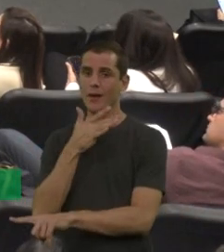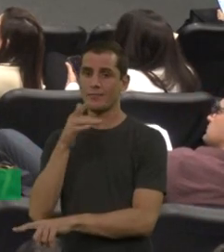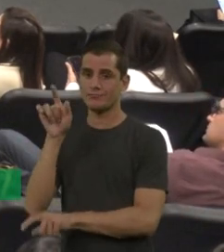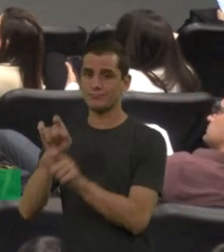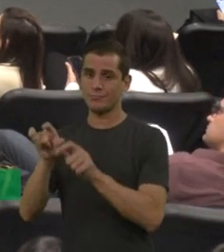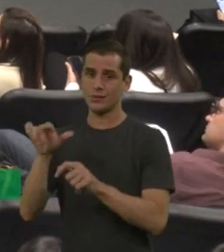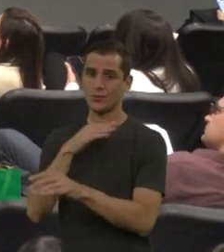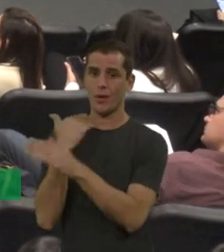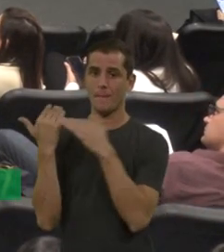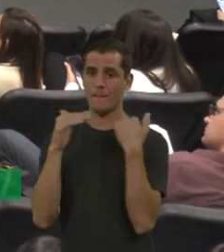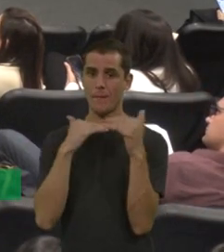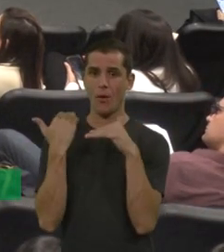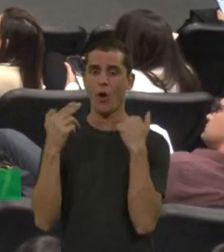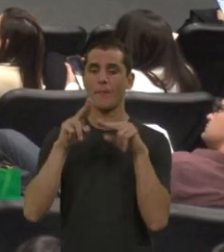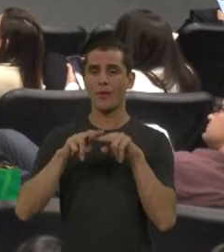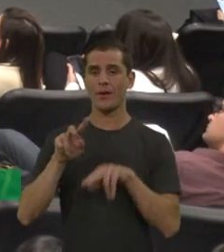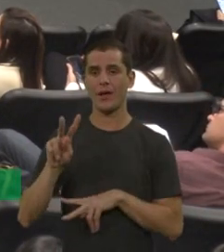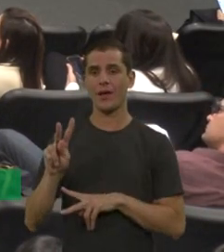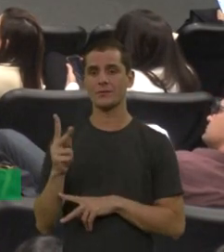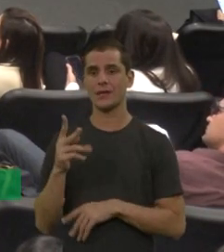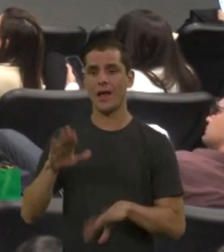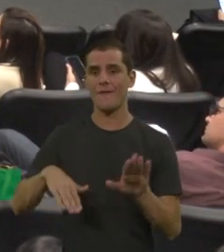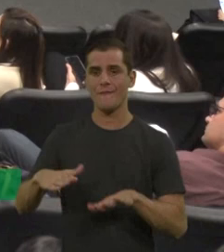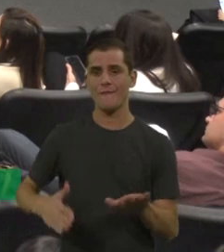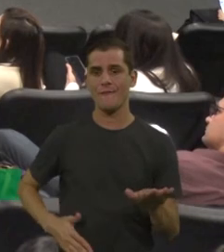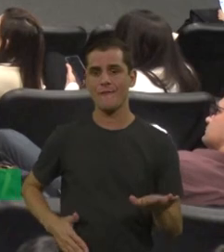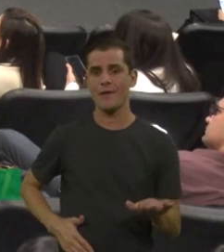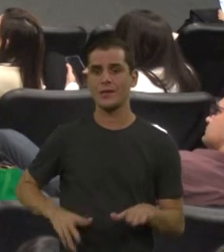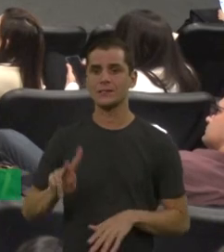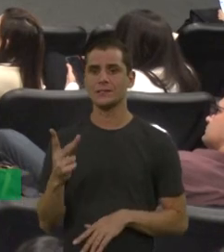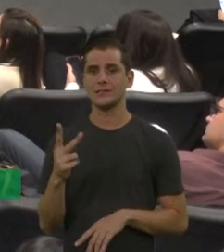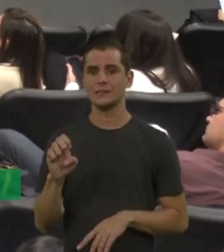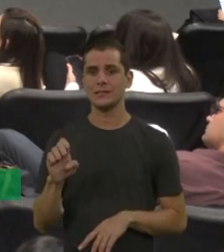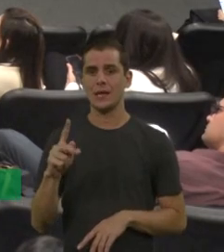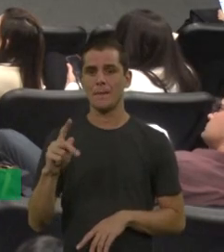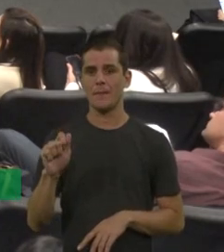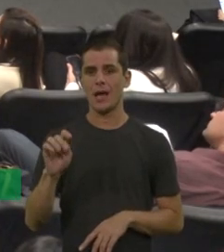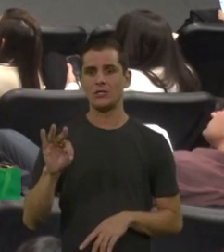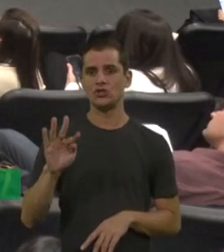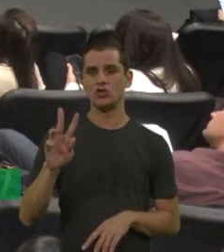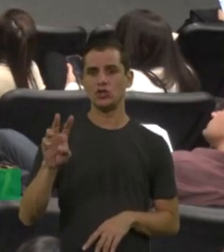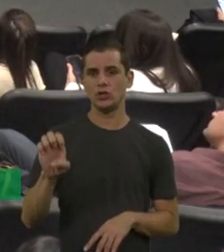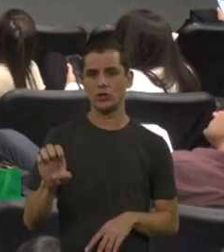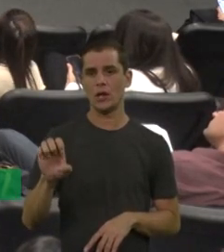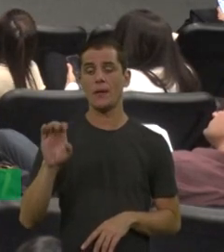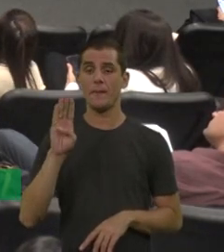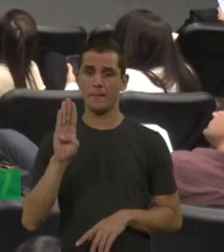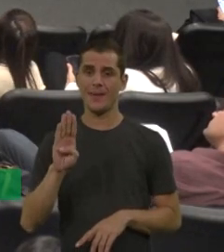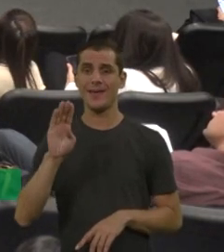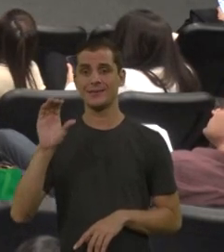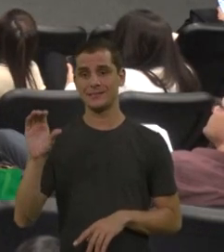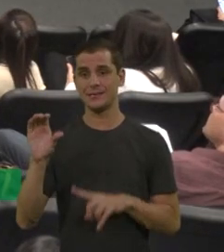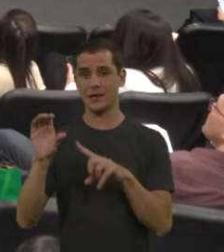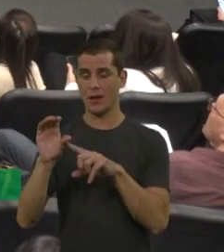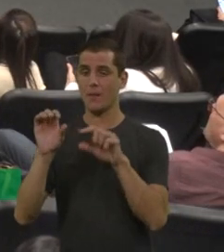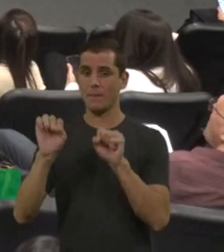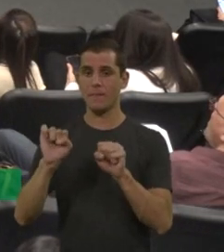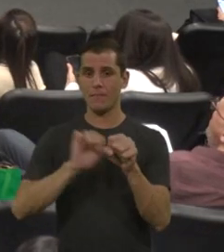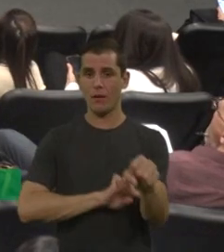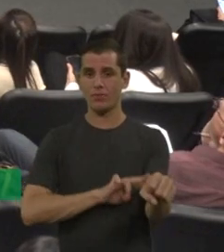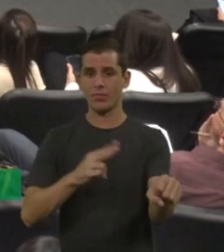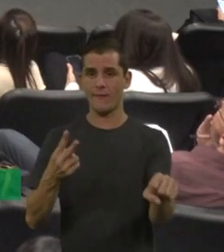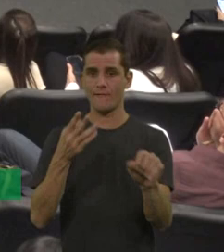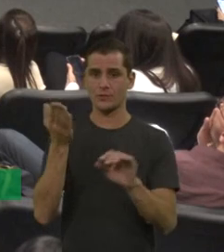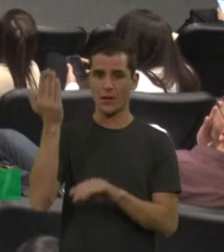e C. é uma comorbidade que alguns hemofílicos mais antigos ainda têm, além da hemofilia. E, mais recentemente, nas